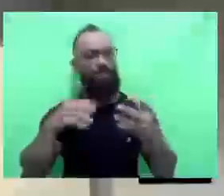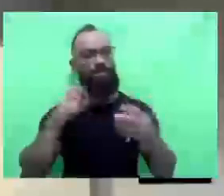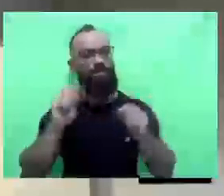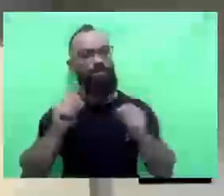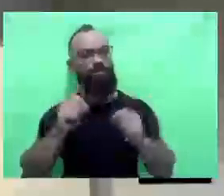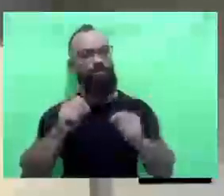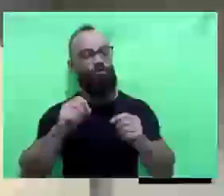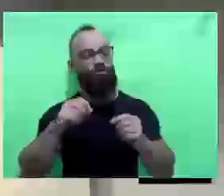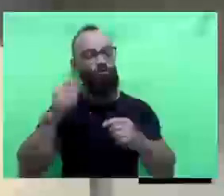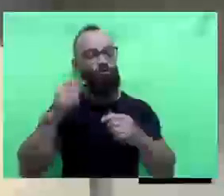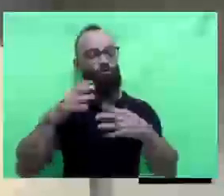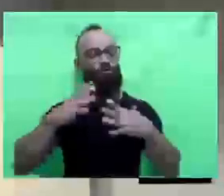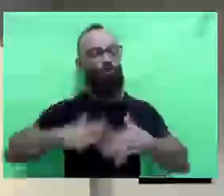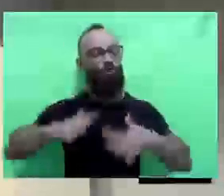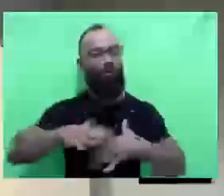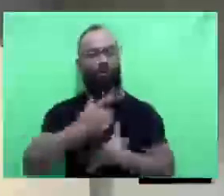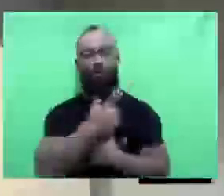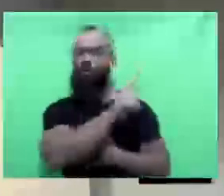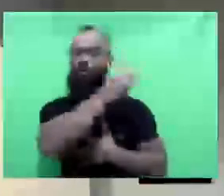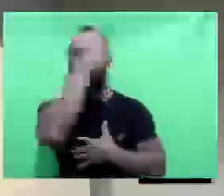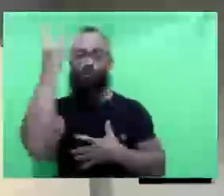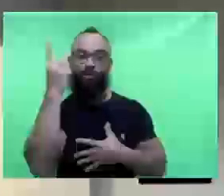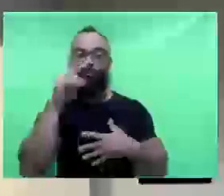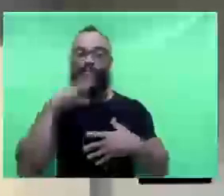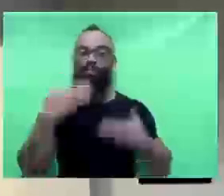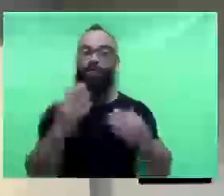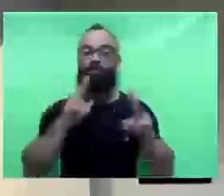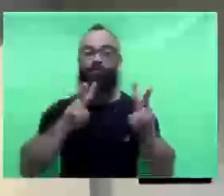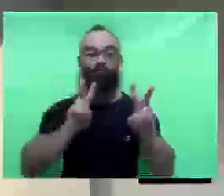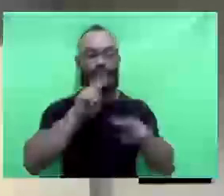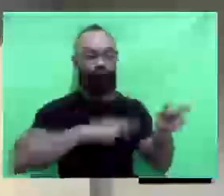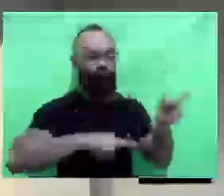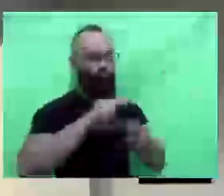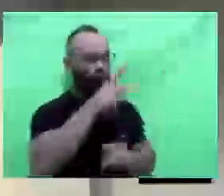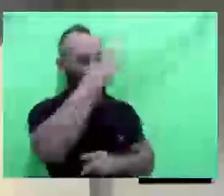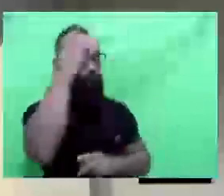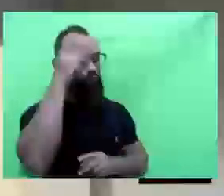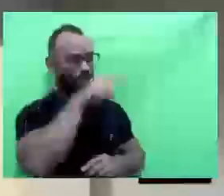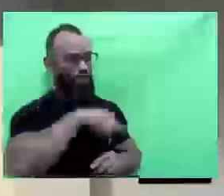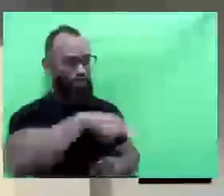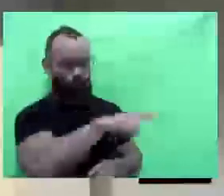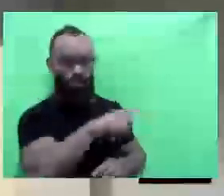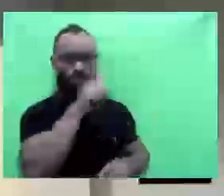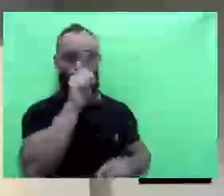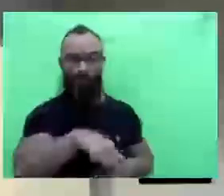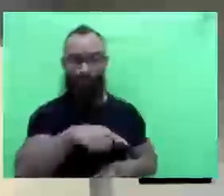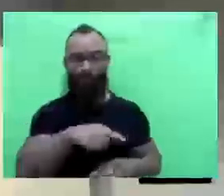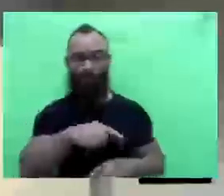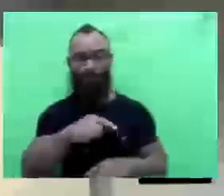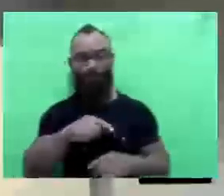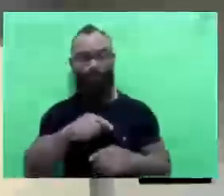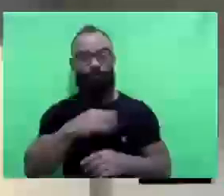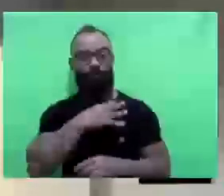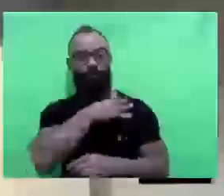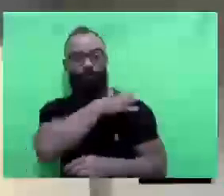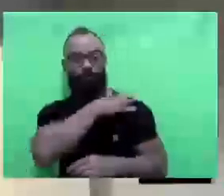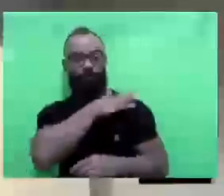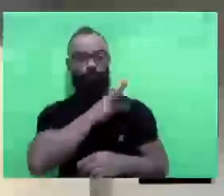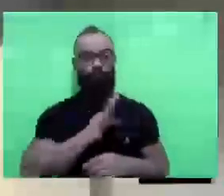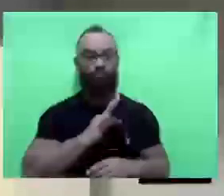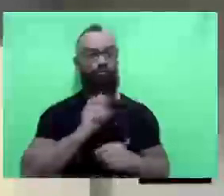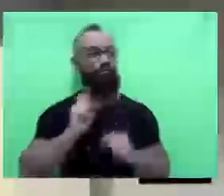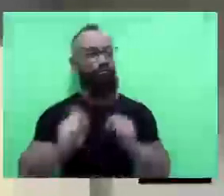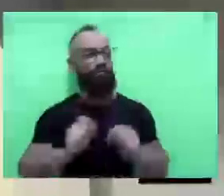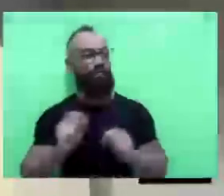sossego de outros. Porém, a gente precisa, sim, olhar para esse público. Já foi constatado e dito aqui pelo Tenente Coronel Igor que boa